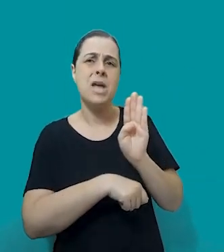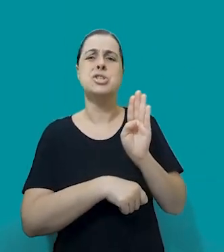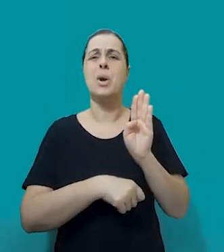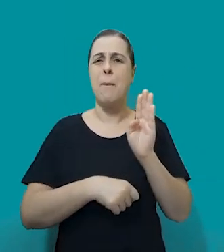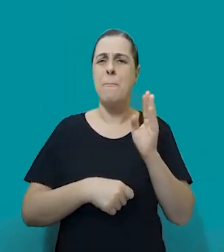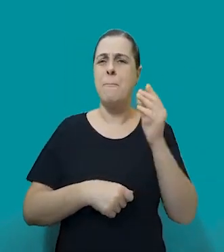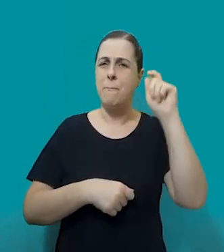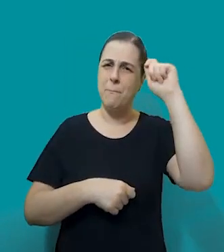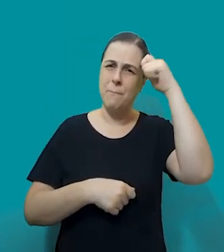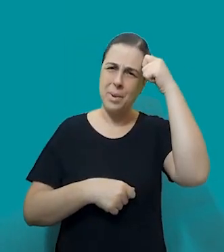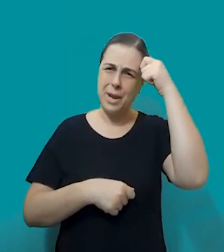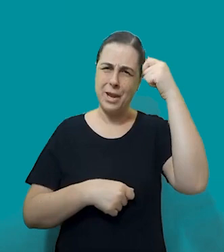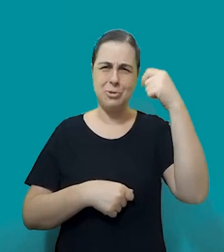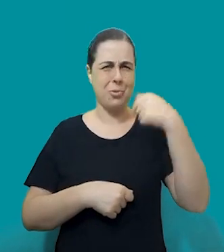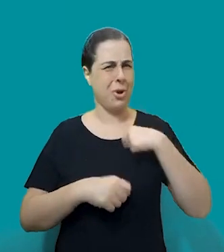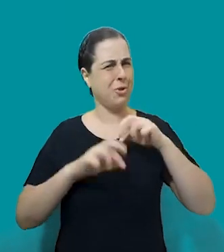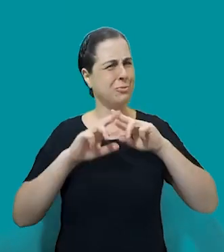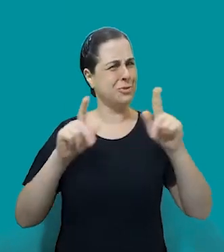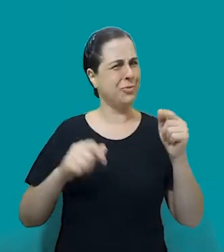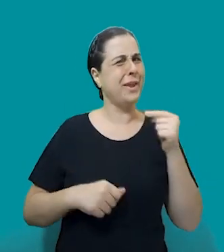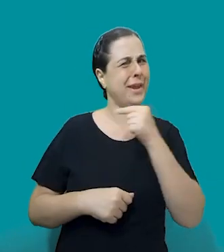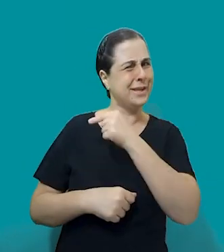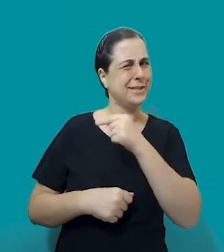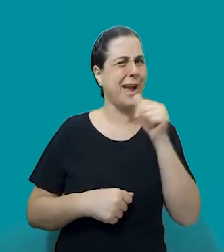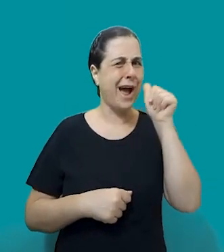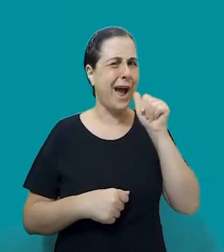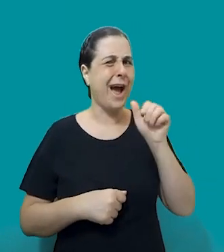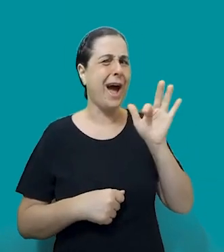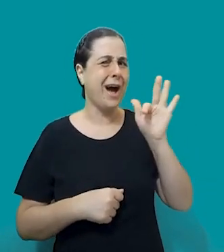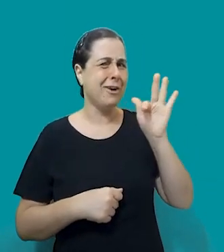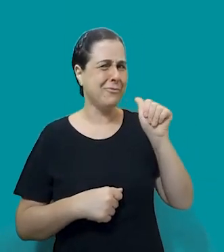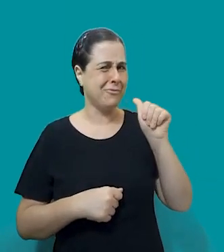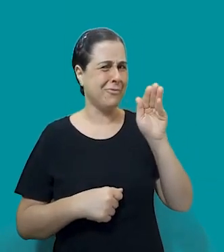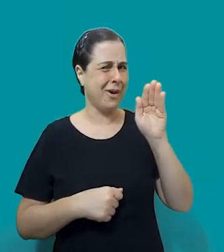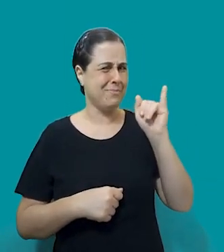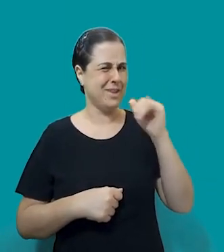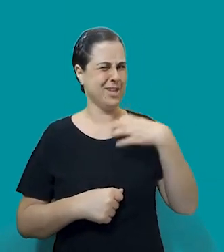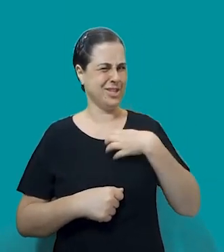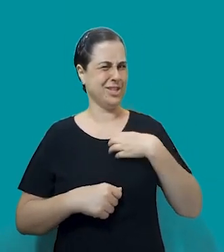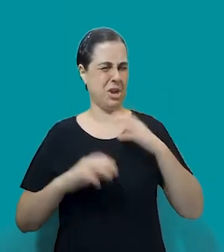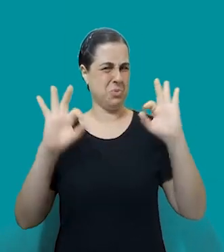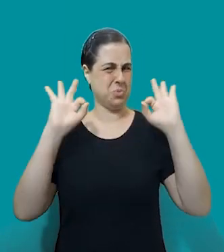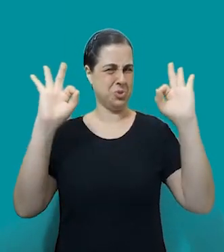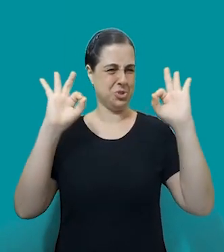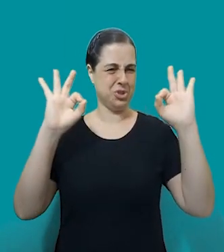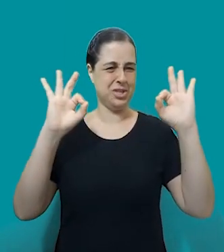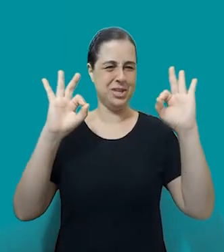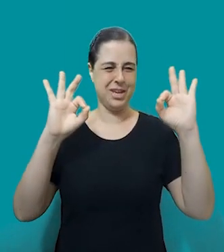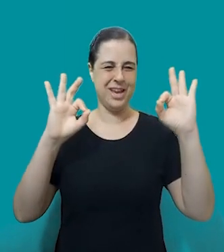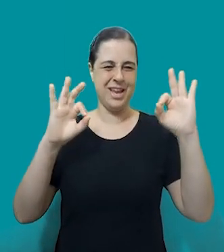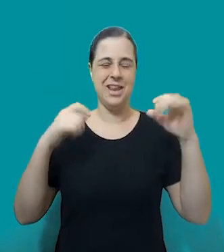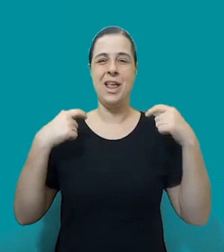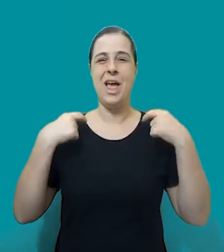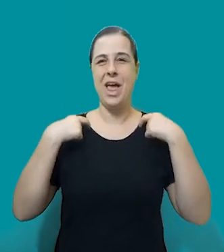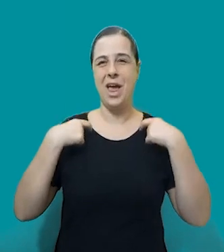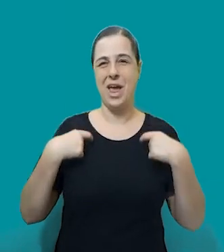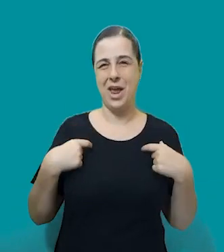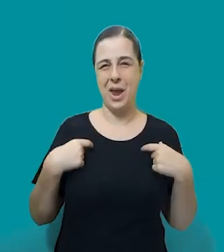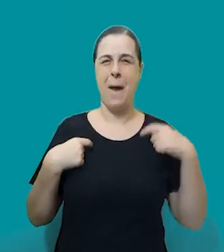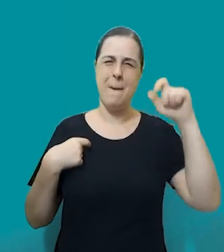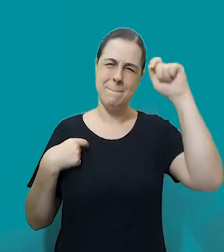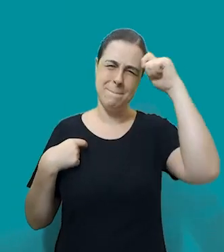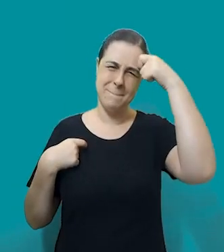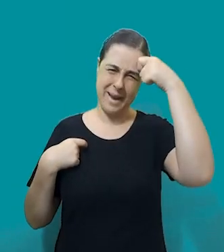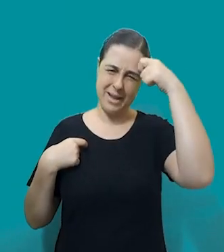diferente da Fabi, chique. Estou com uma blusa preta com recorte no ombro. Bom, prazer estar